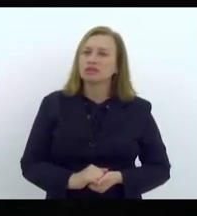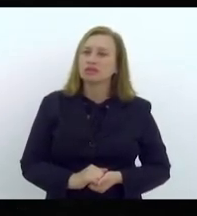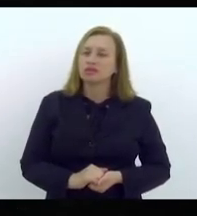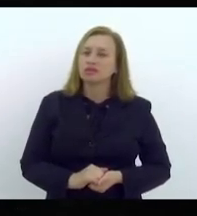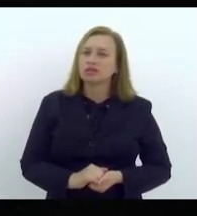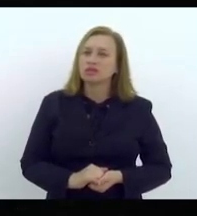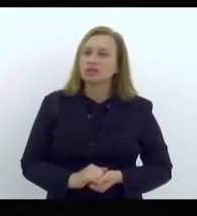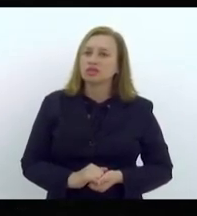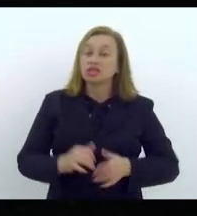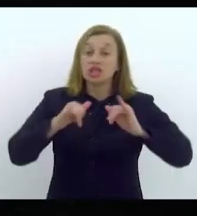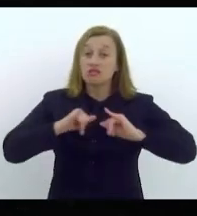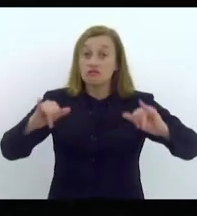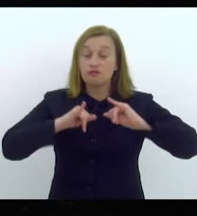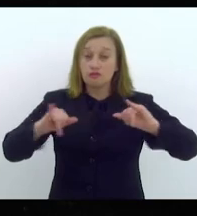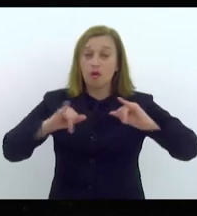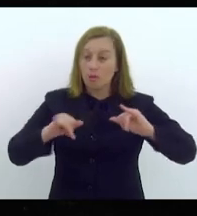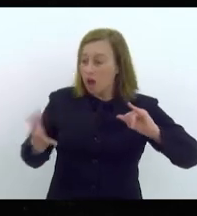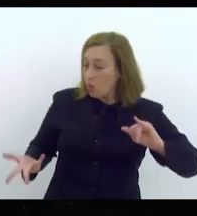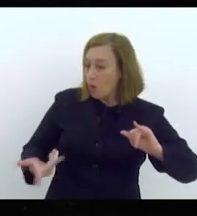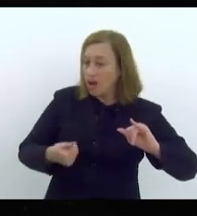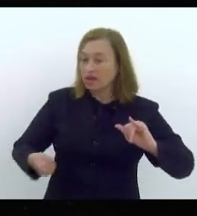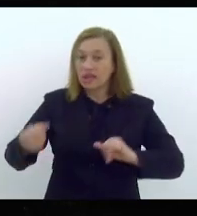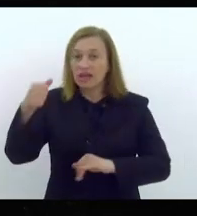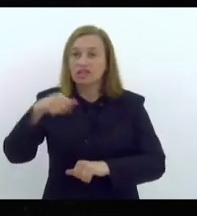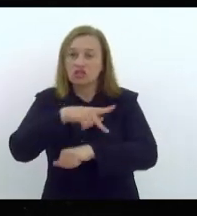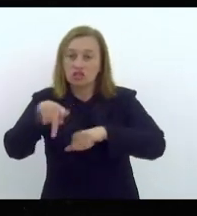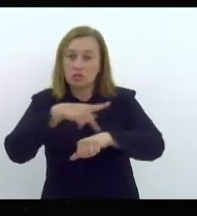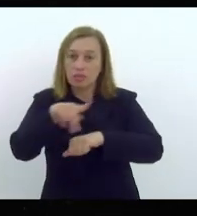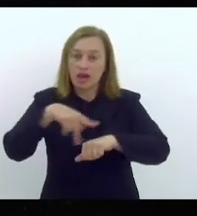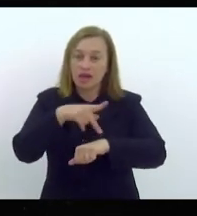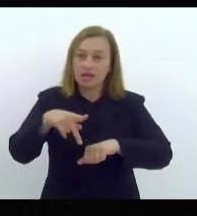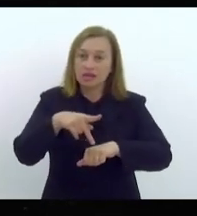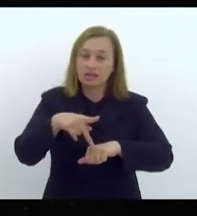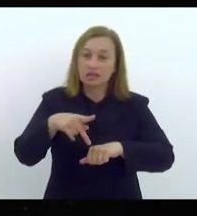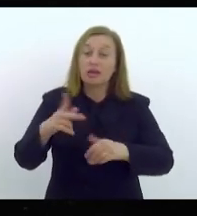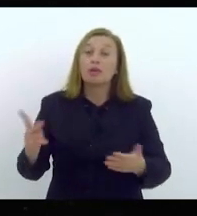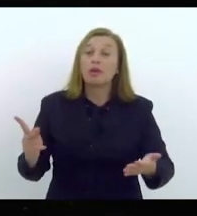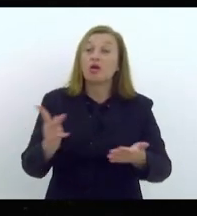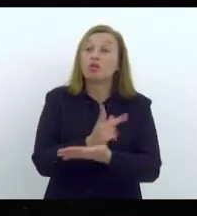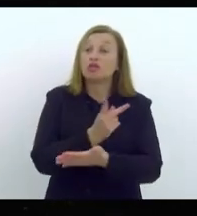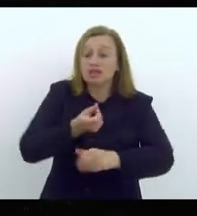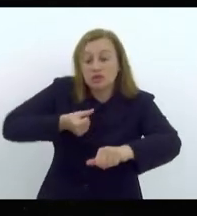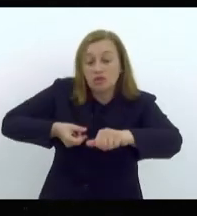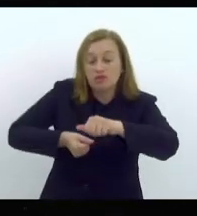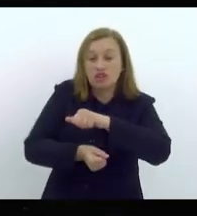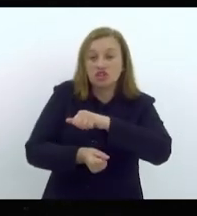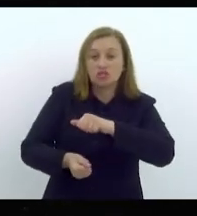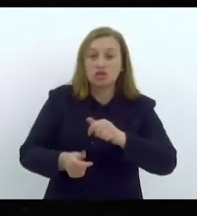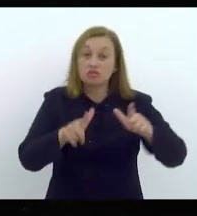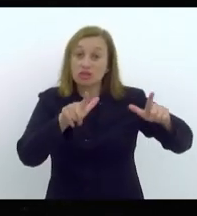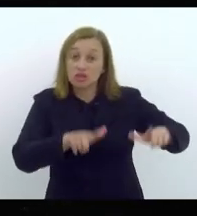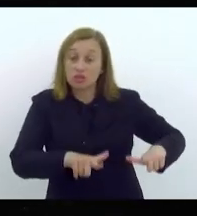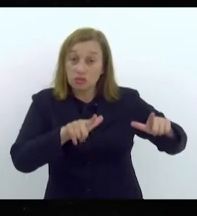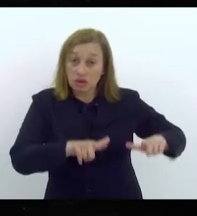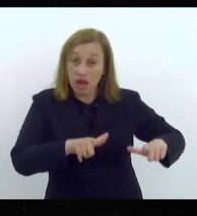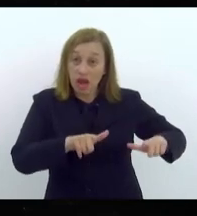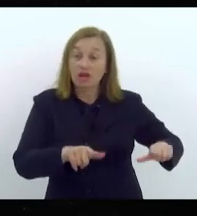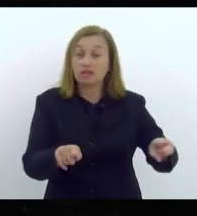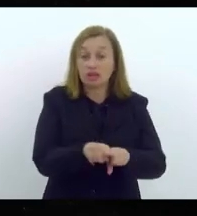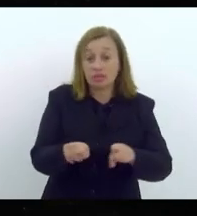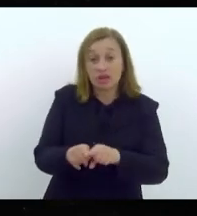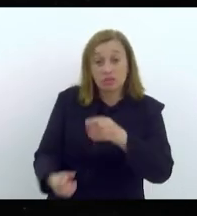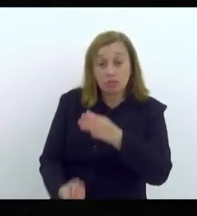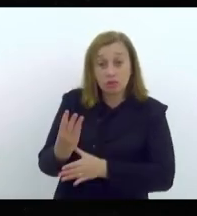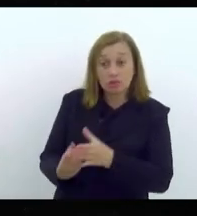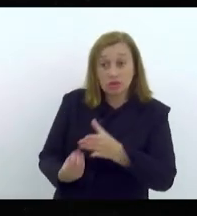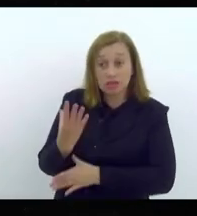país para fazer com que o capital venha para cá investir, sobretudo o capital também produtivo, colocou o